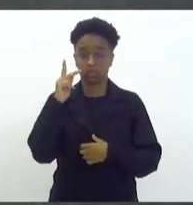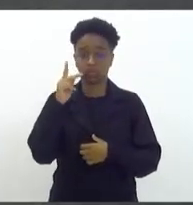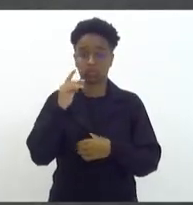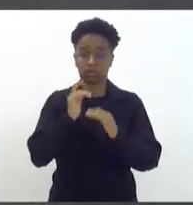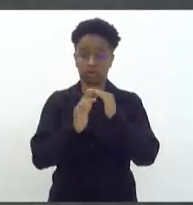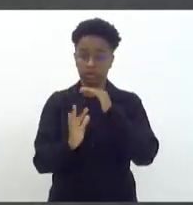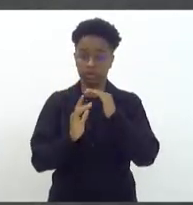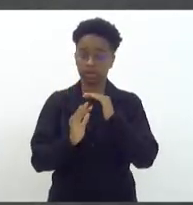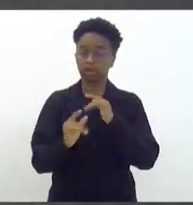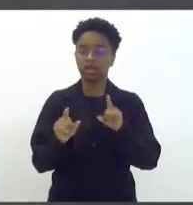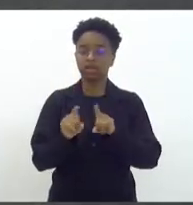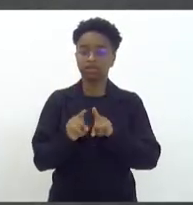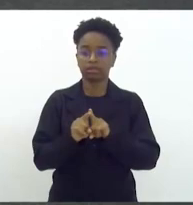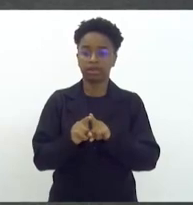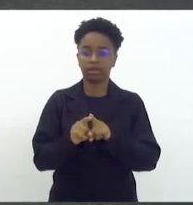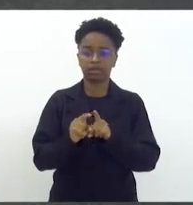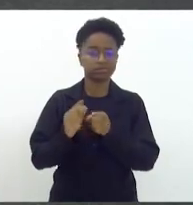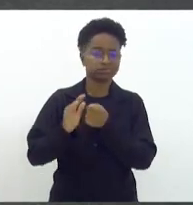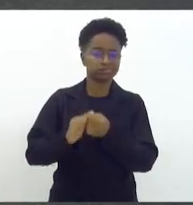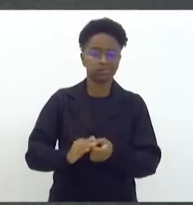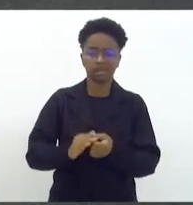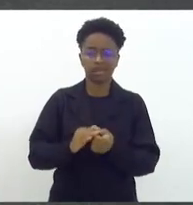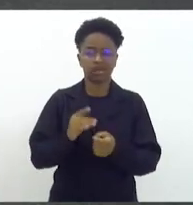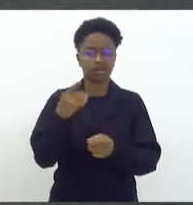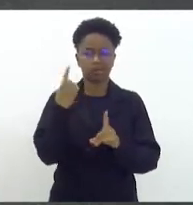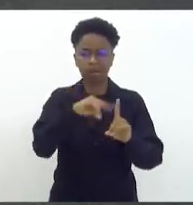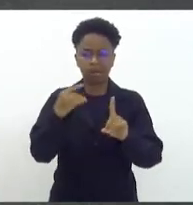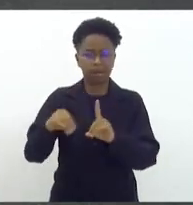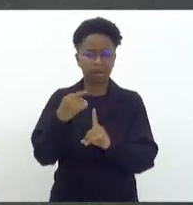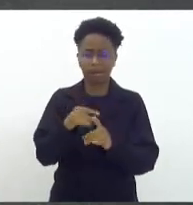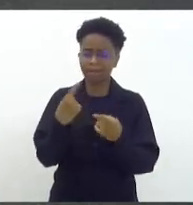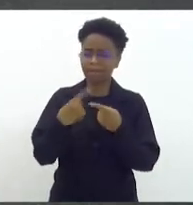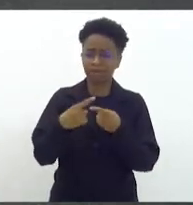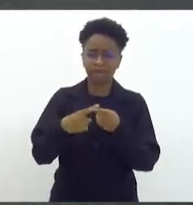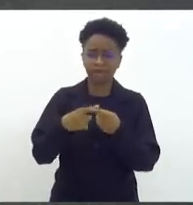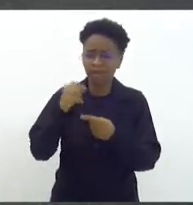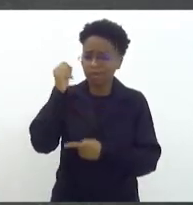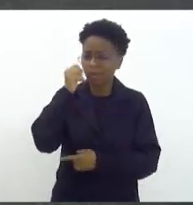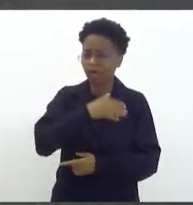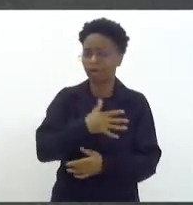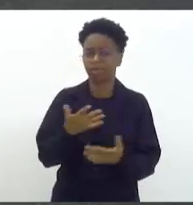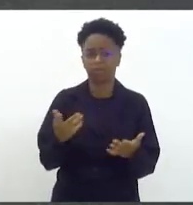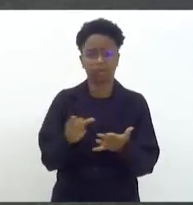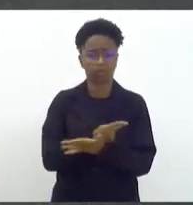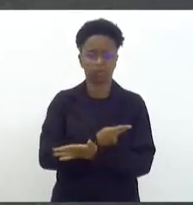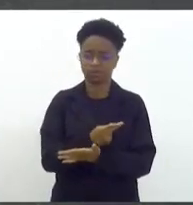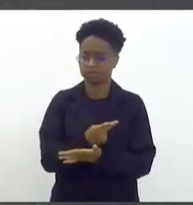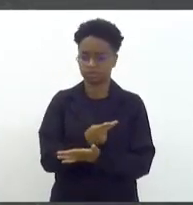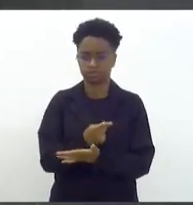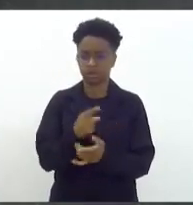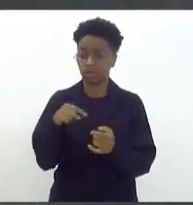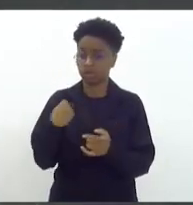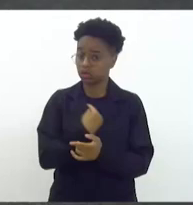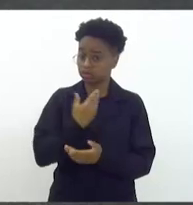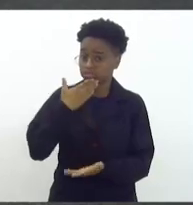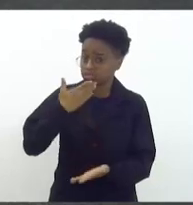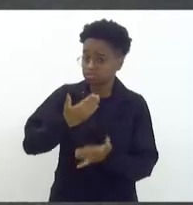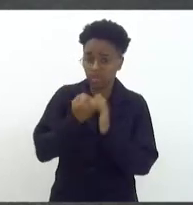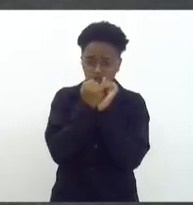todo tipo de agressão. Isso foi uma barbárie, deputado professor José Mar, que nos chocou